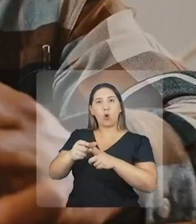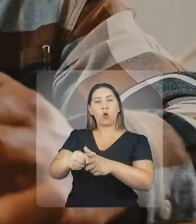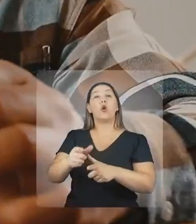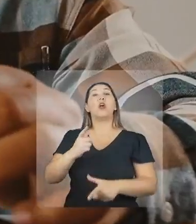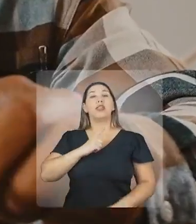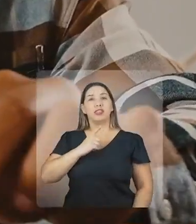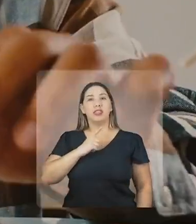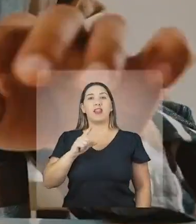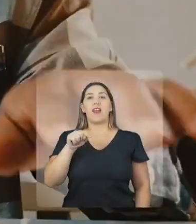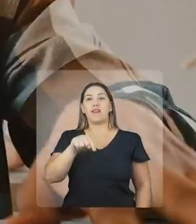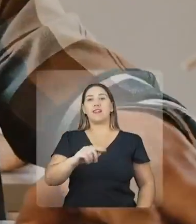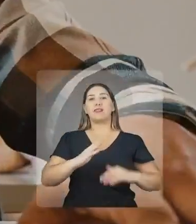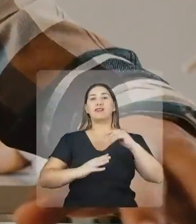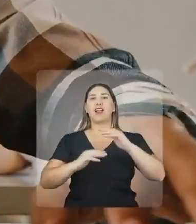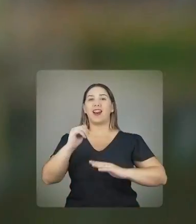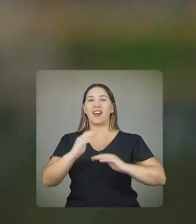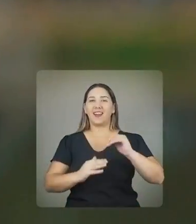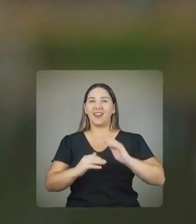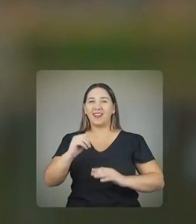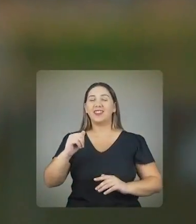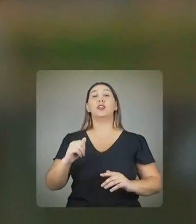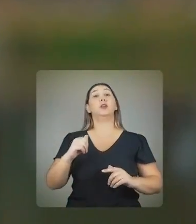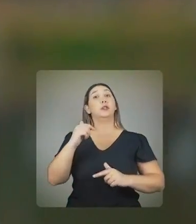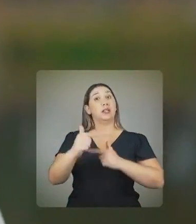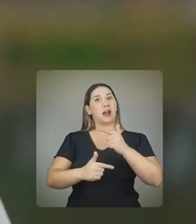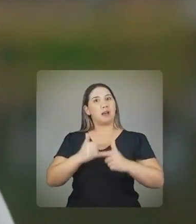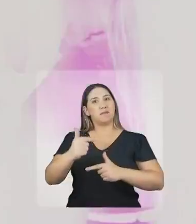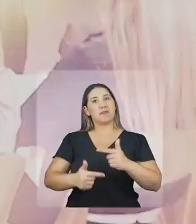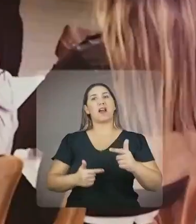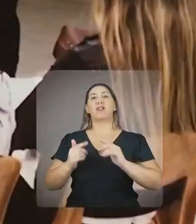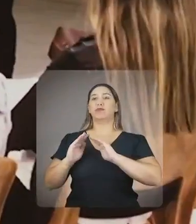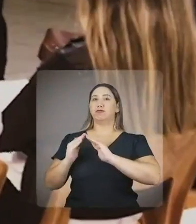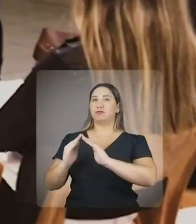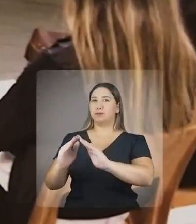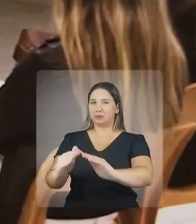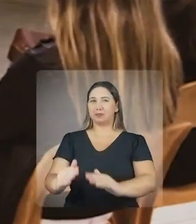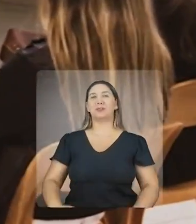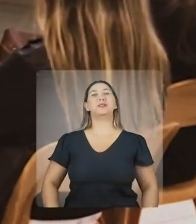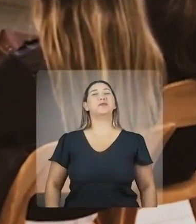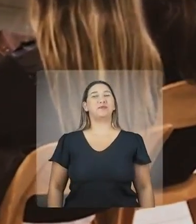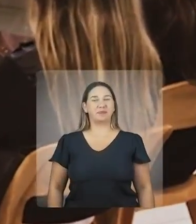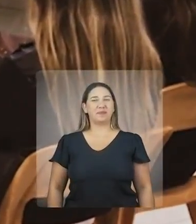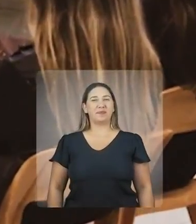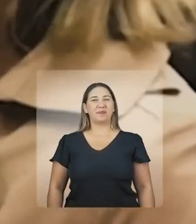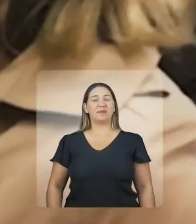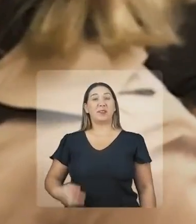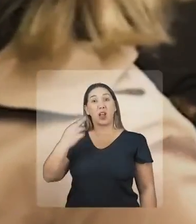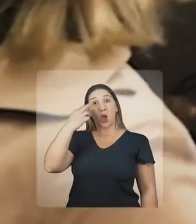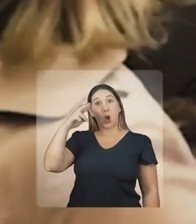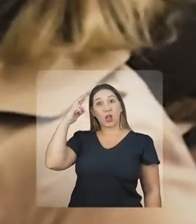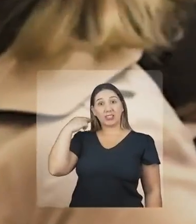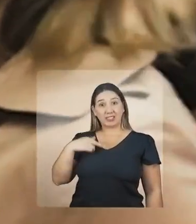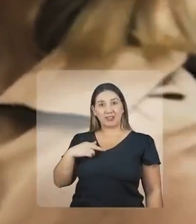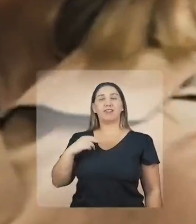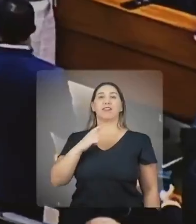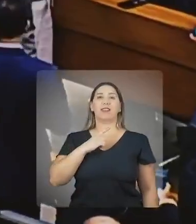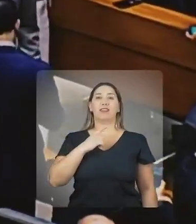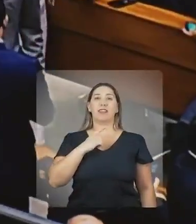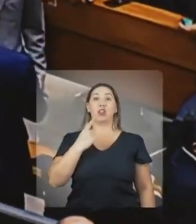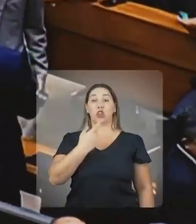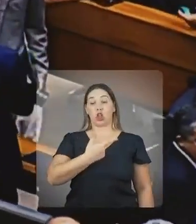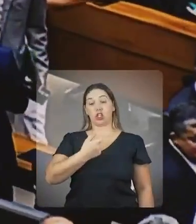talento, nem trabalho. O que falta é apoio. Rosana Vale foi eleita deputada federal em